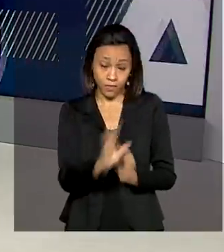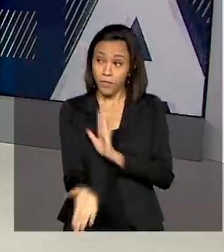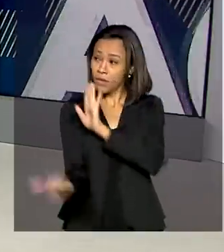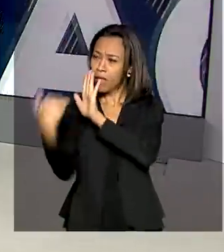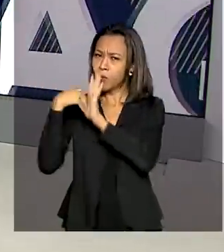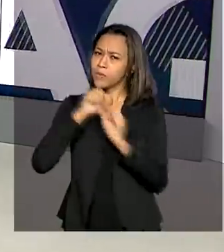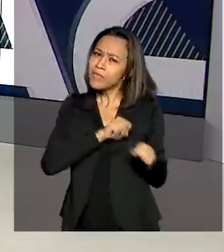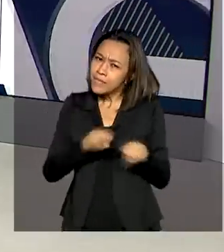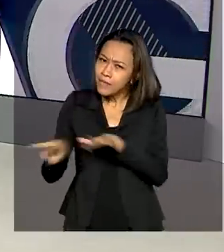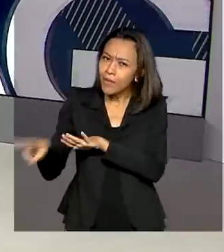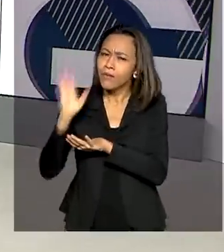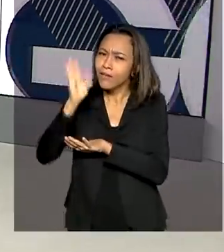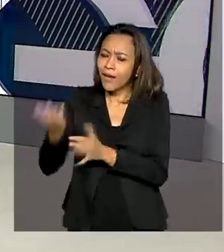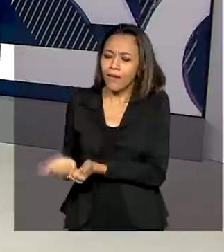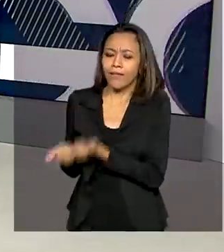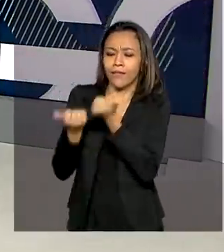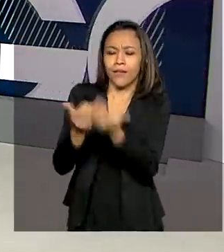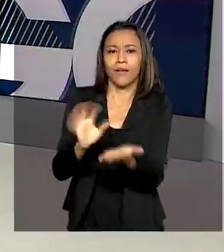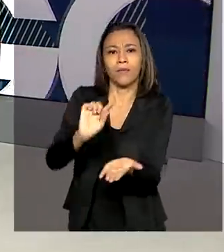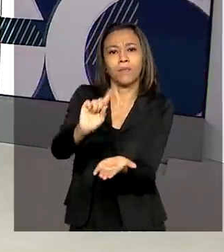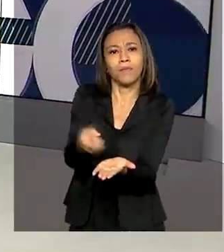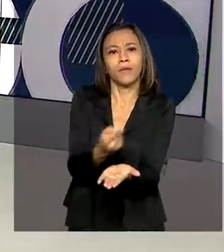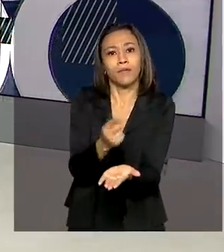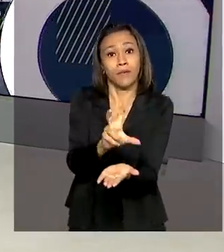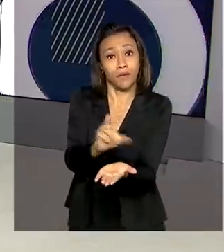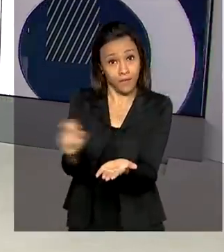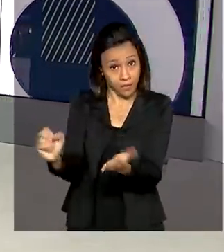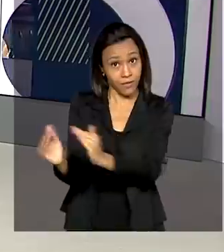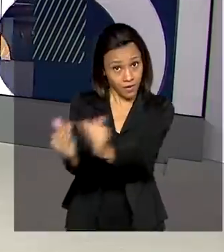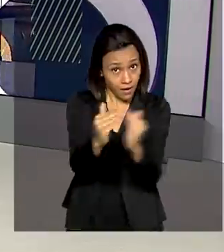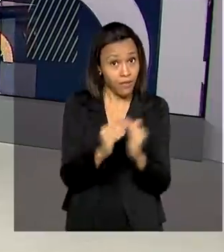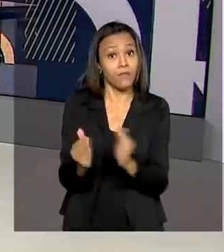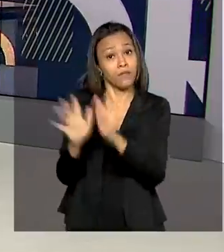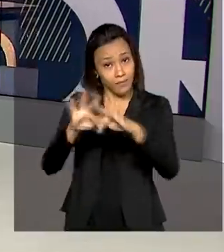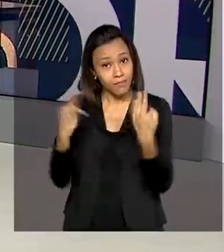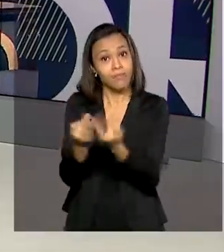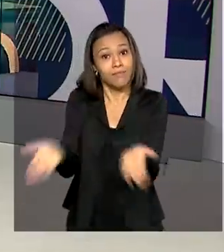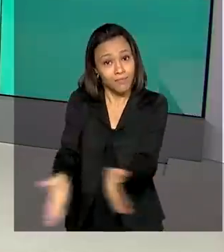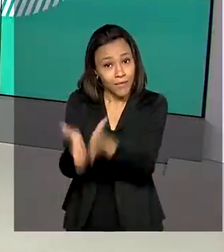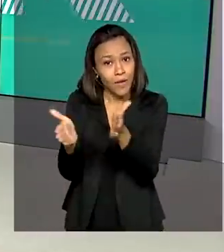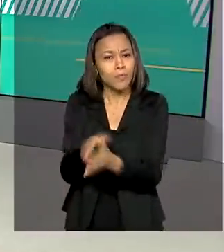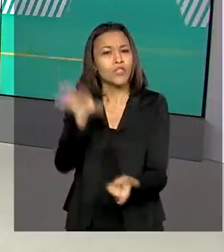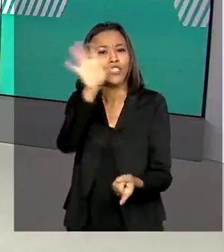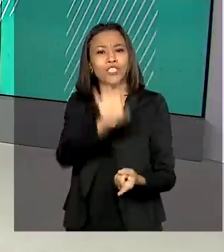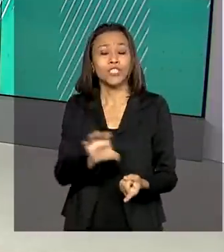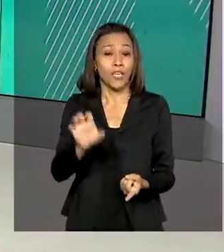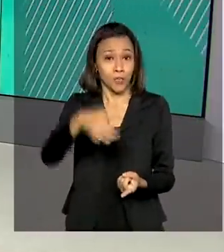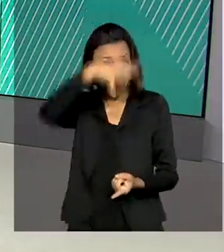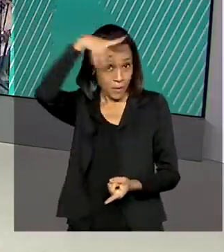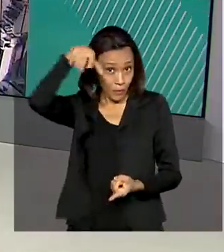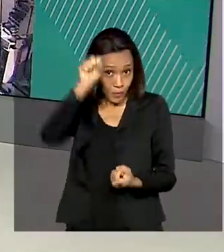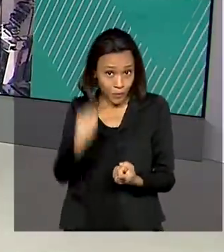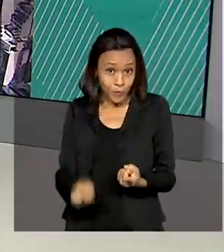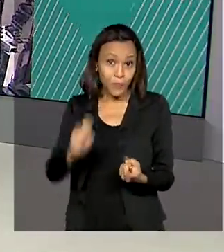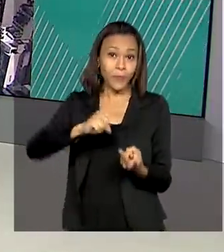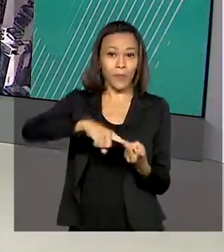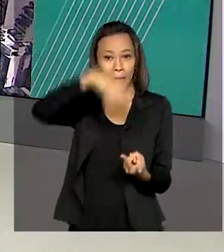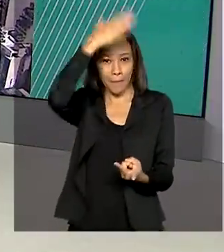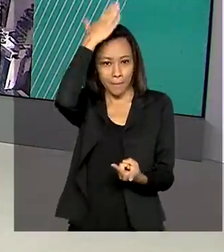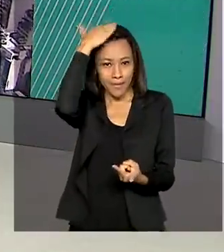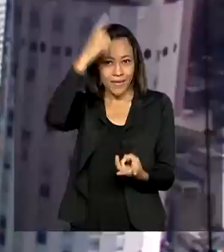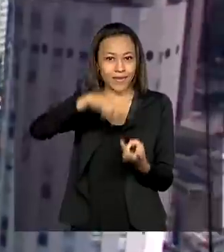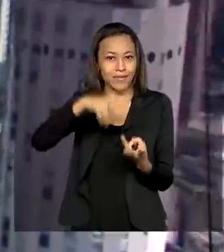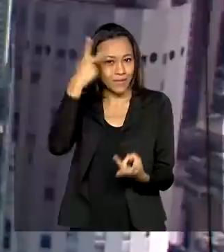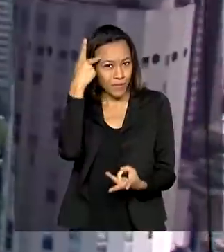semana, foram entregues mais de 1.500 moradias a famílias de baixa renda dos estados de Mato Grosso do Sul, Paraná e São